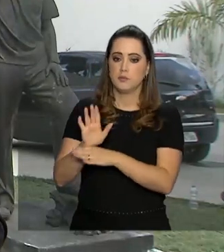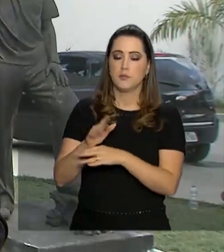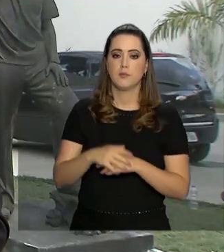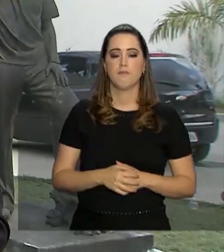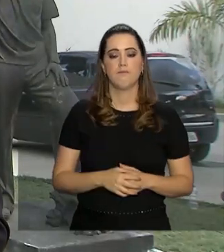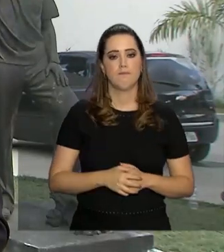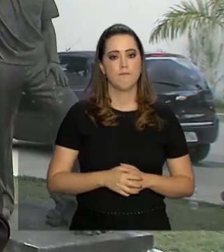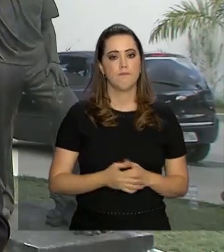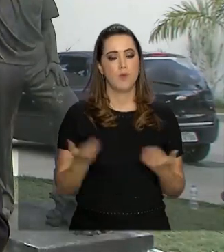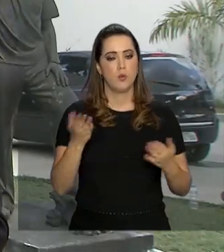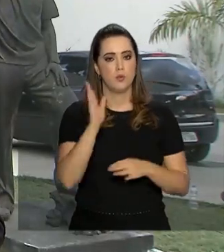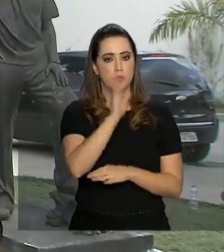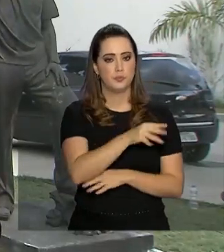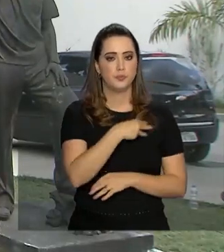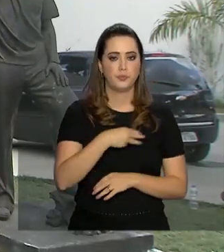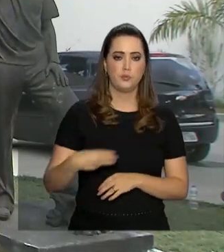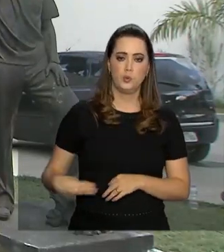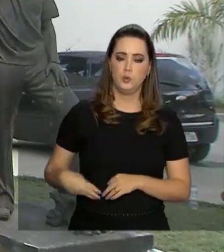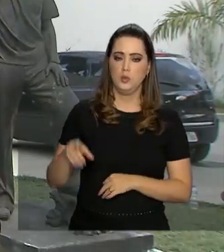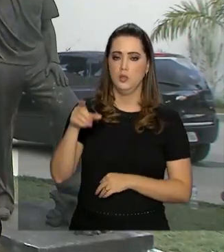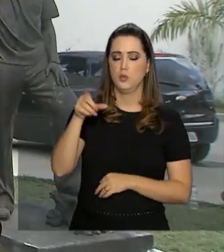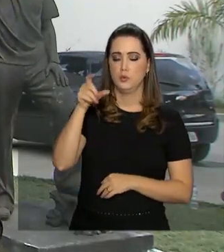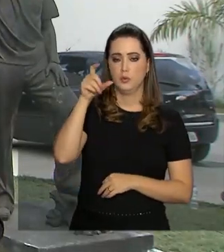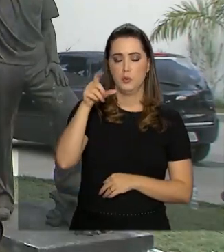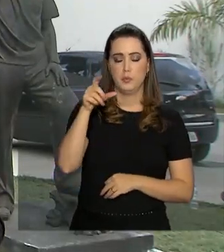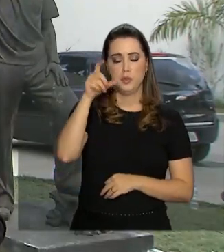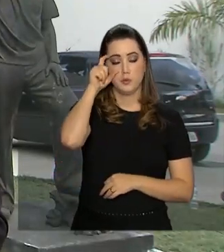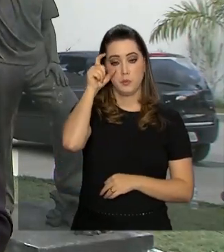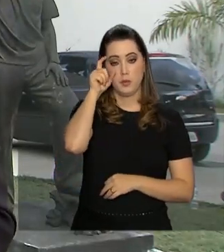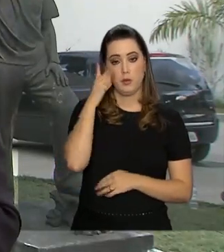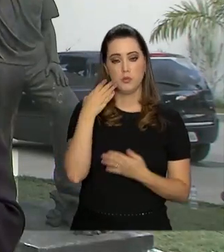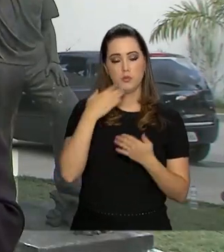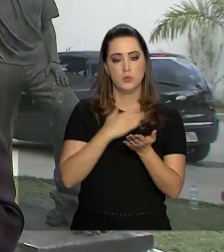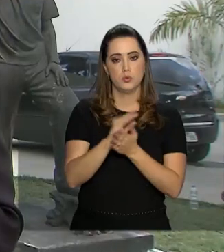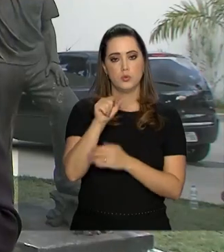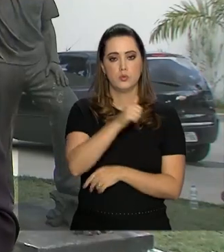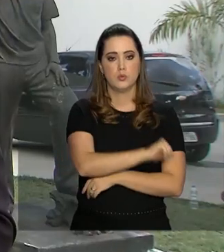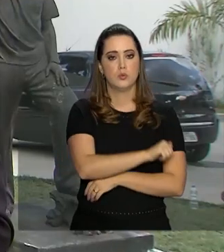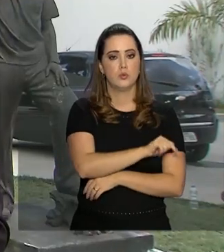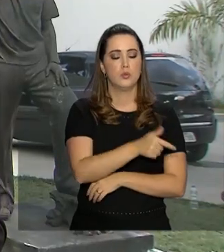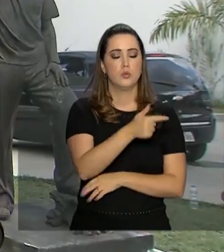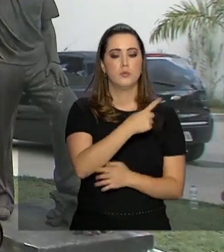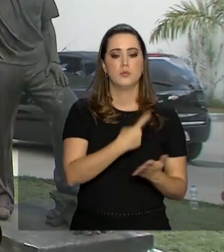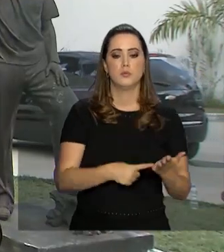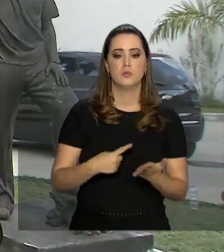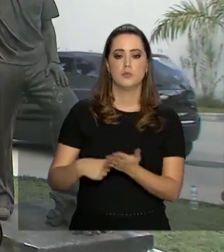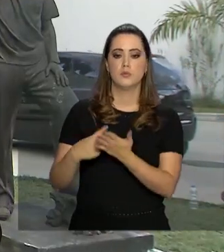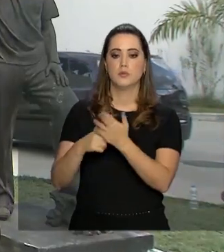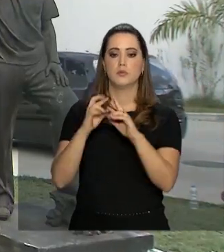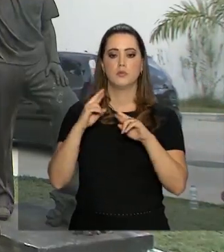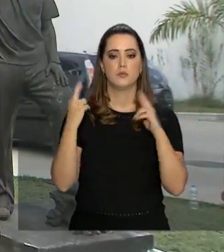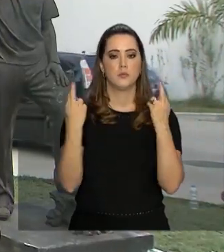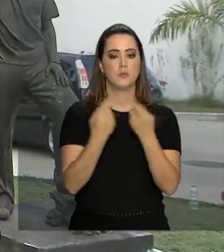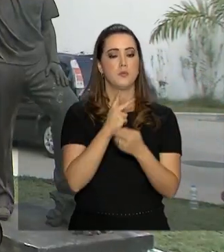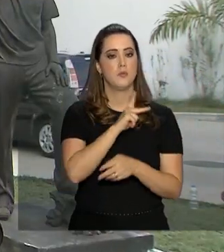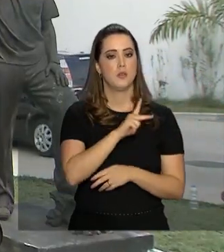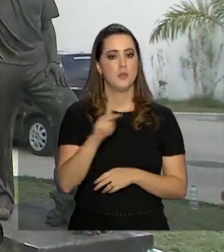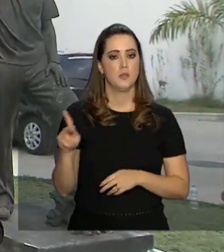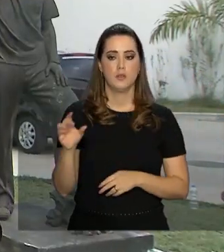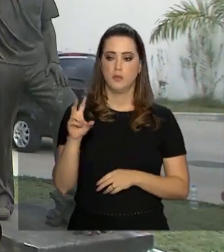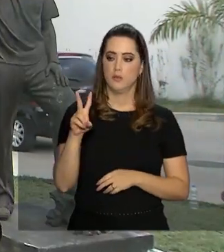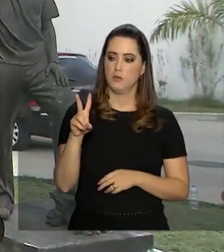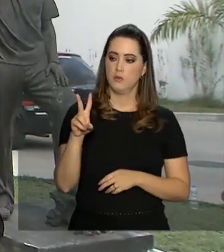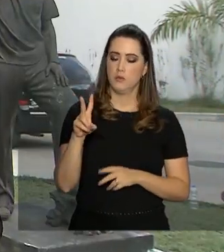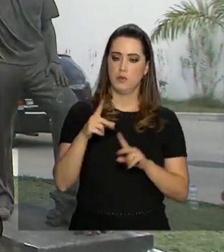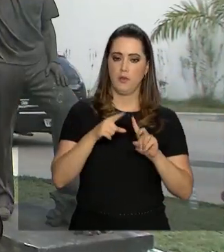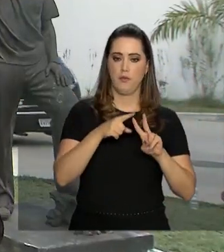Na parte da tarde, o ministro da Economia, Paulo Guedes, permaneceu aqui no Rio de Janeiro e teve outros compromissos. Ele se reuniu com o presidente da Companhia Vale